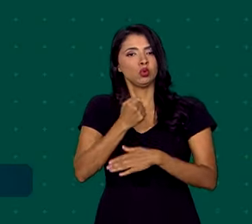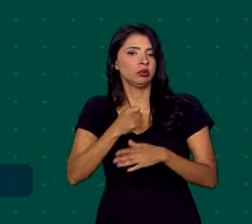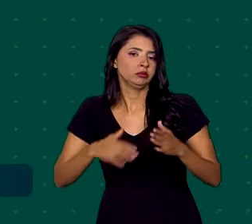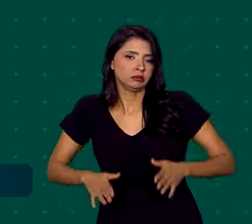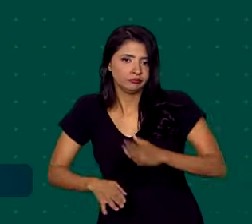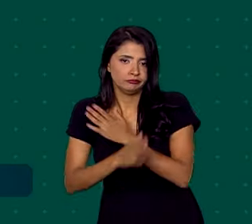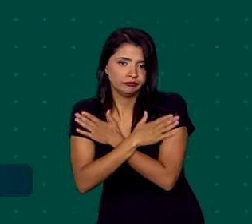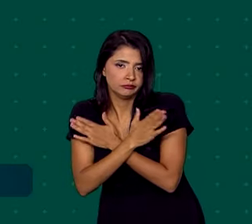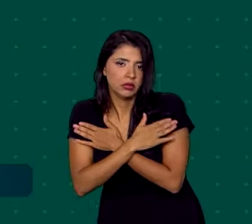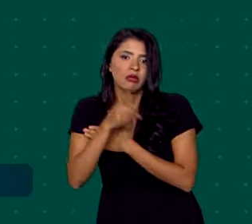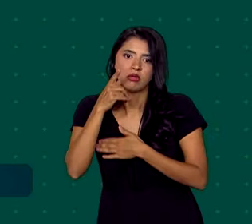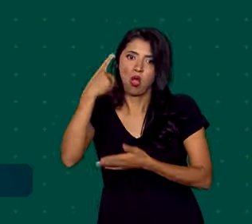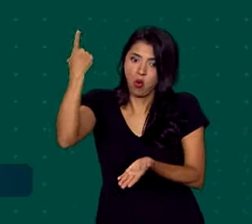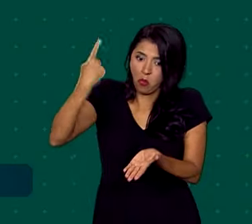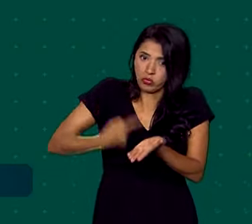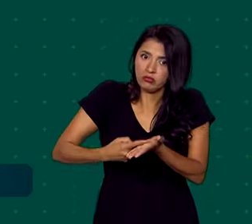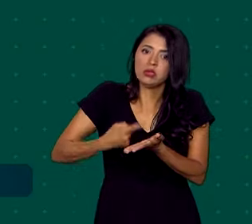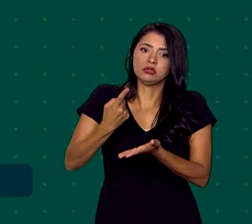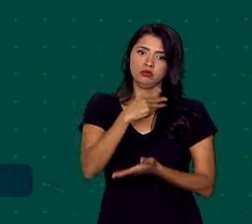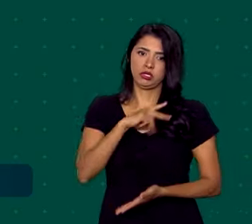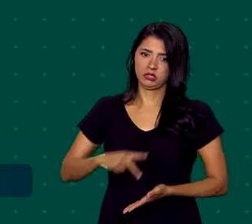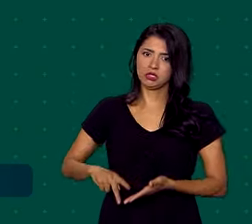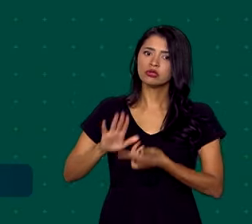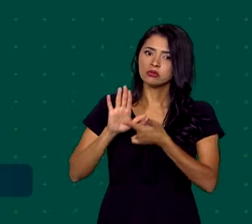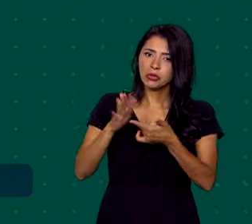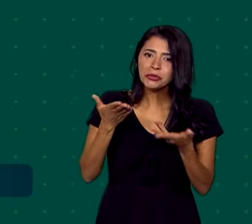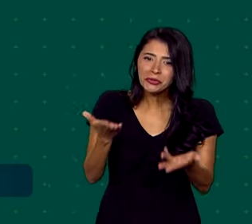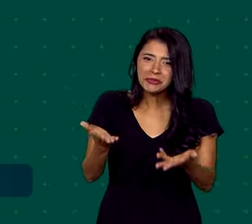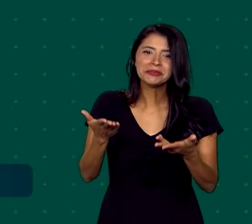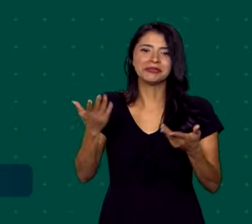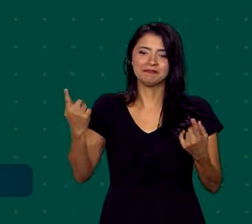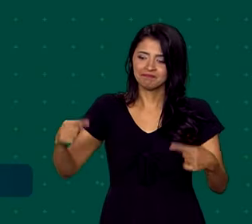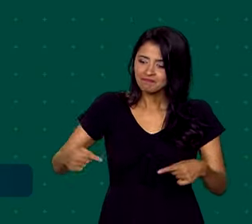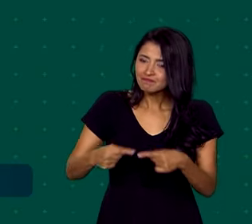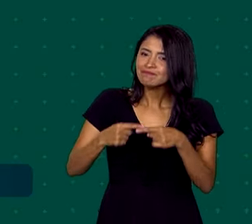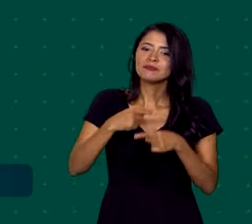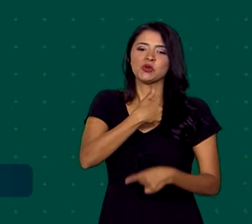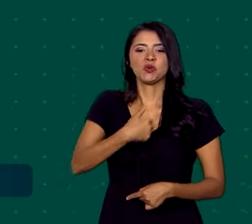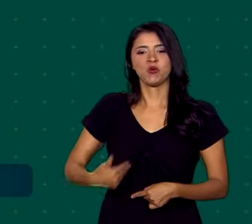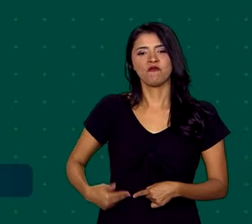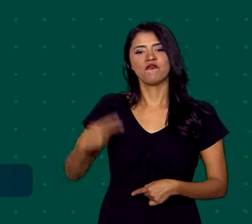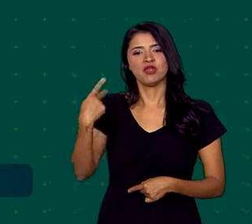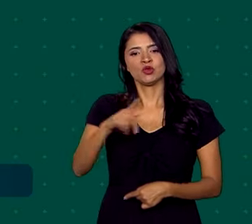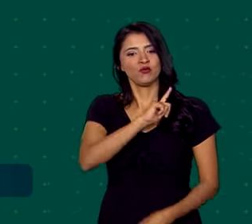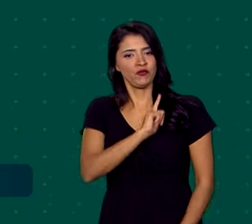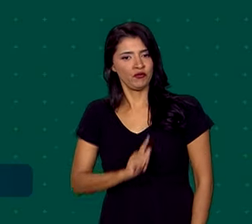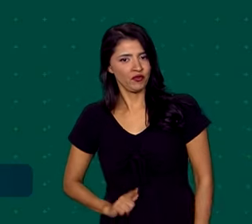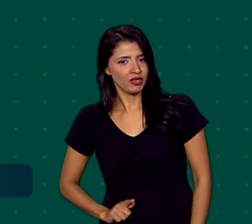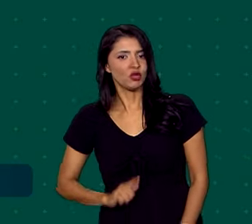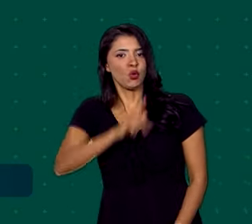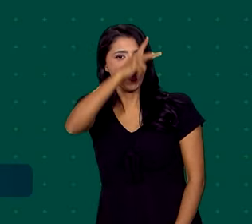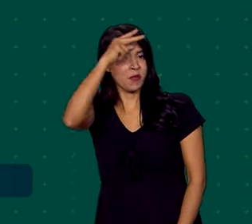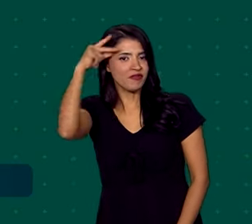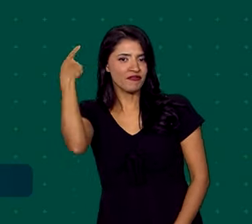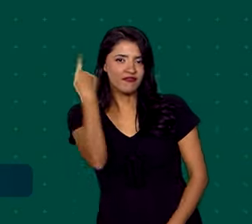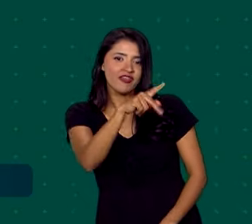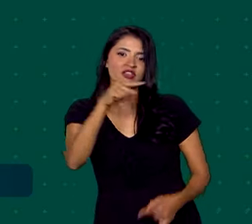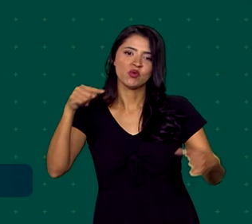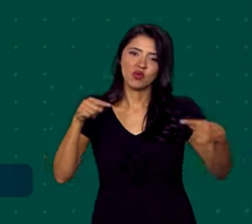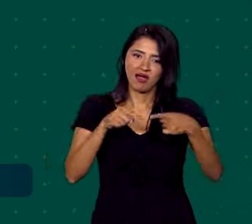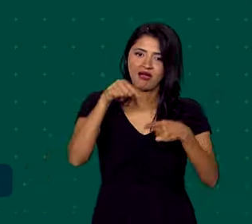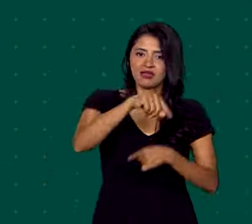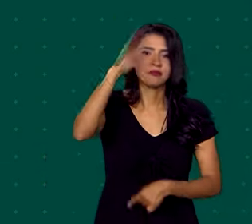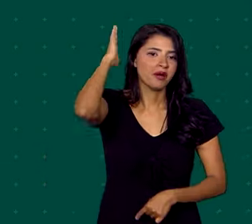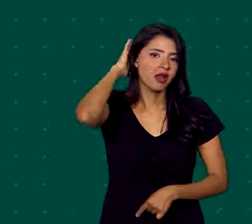claramente o compromisso do presidente e a sintonia com o governo do governador Helder e com os prefeitos aqui da região do Pará, mas